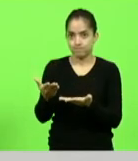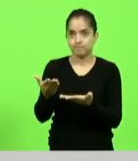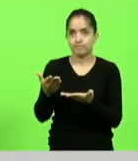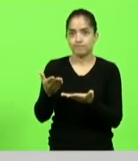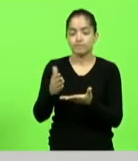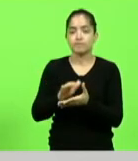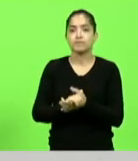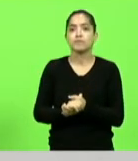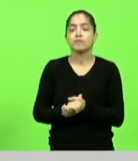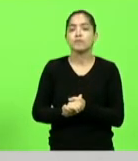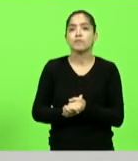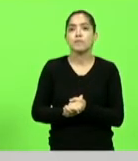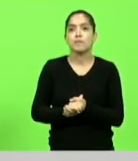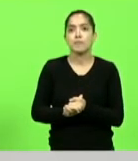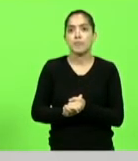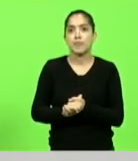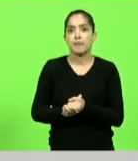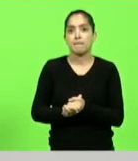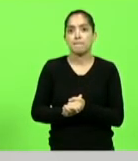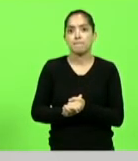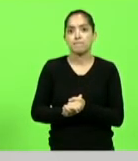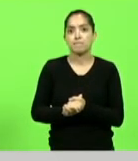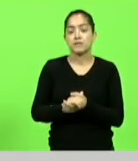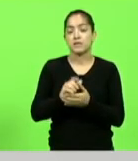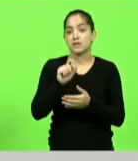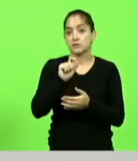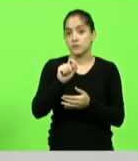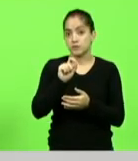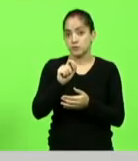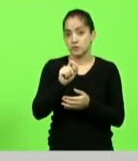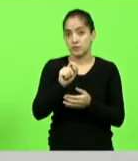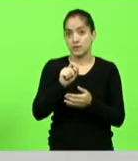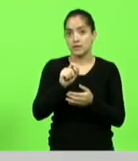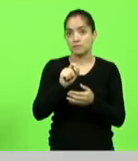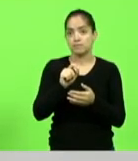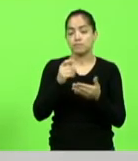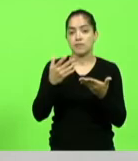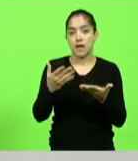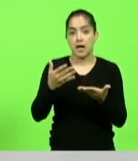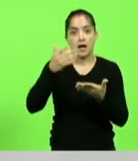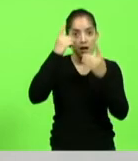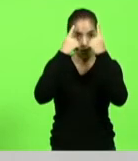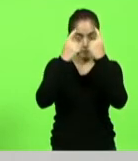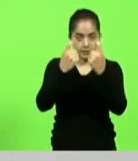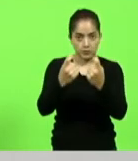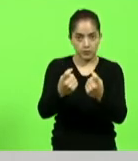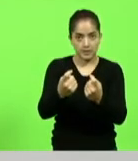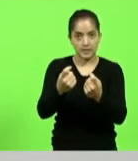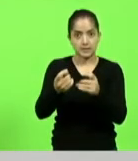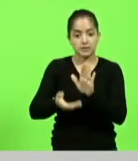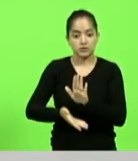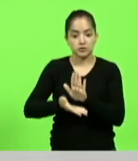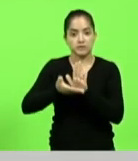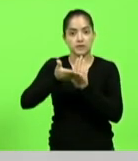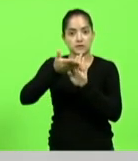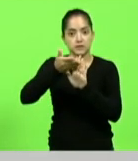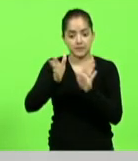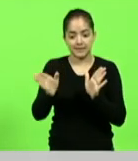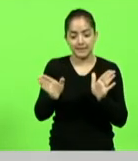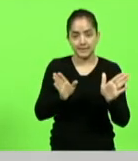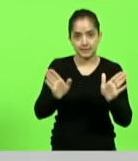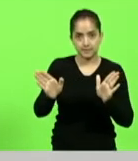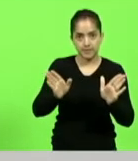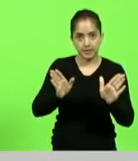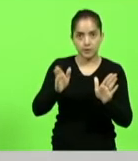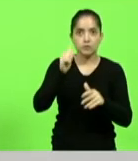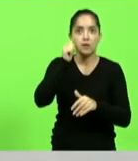oficiais de ajuda isso fez com que se indicasse que embora a violência letal estivesse crescendo no período as mulheres